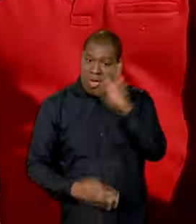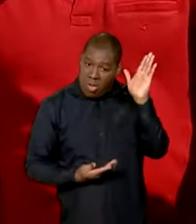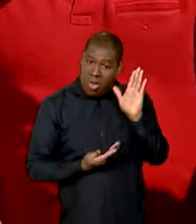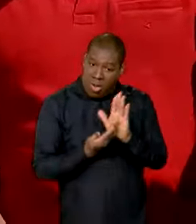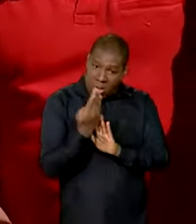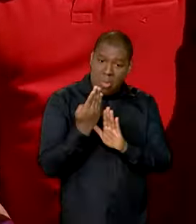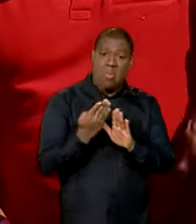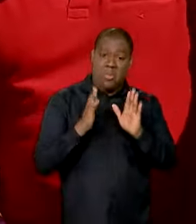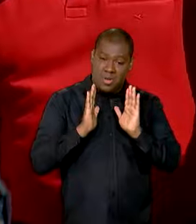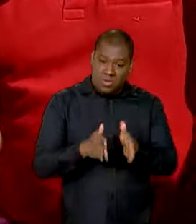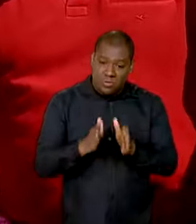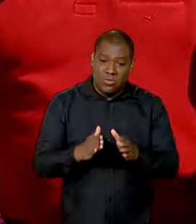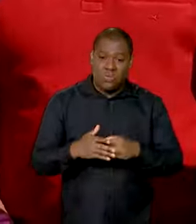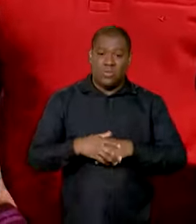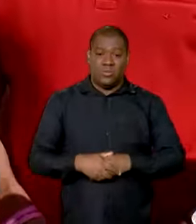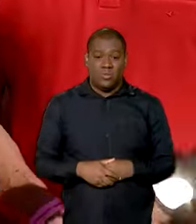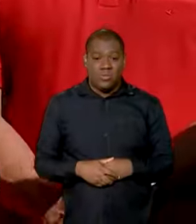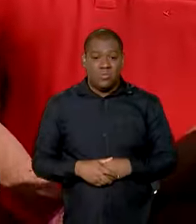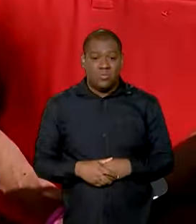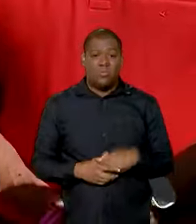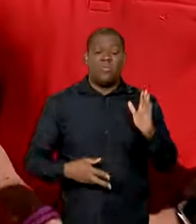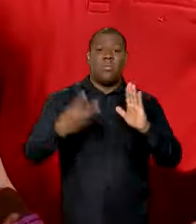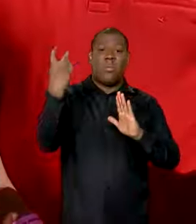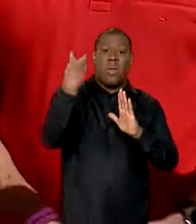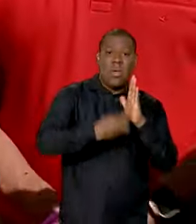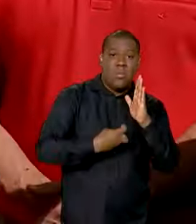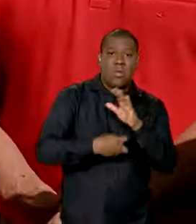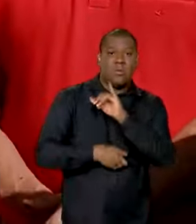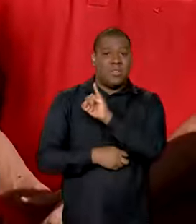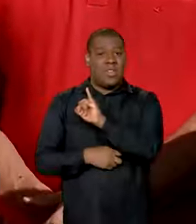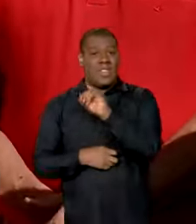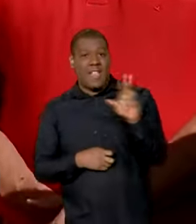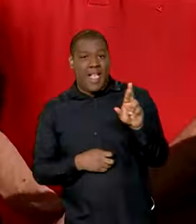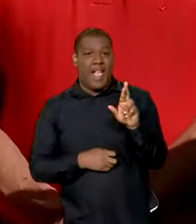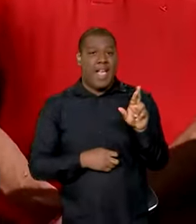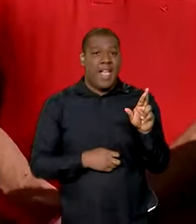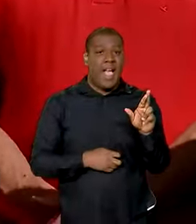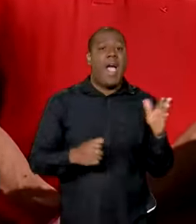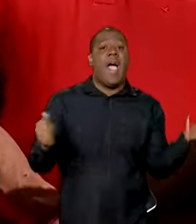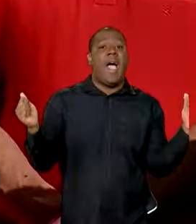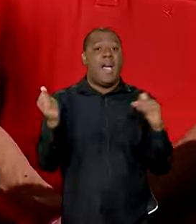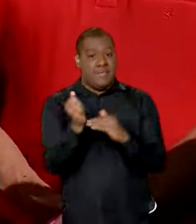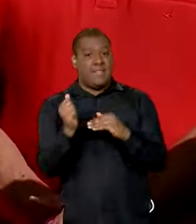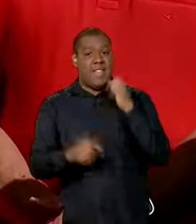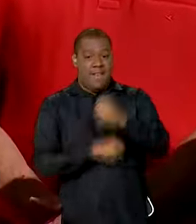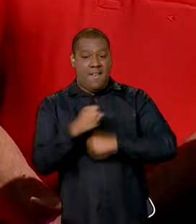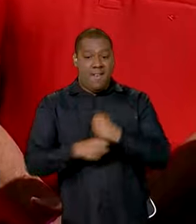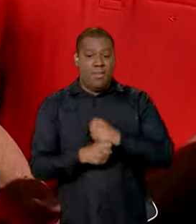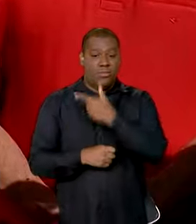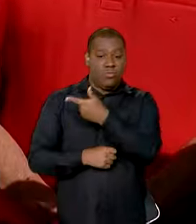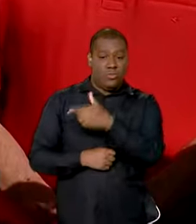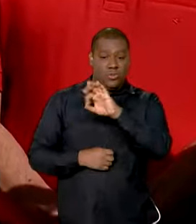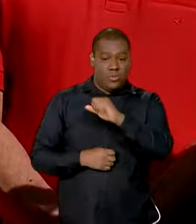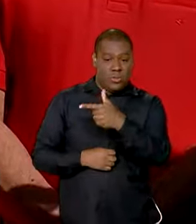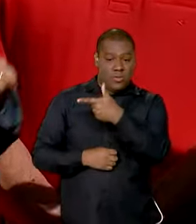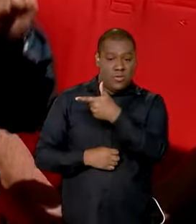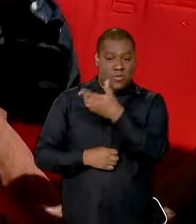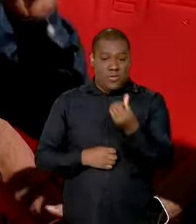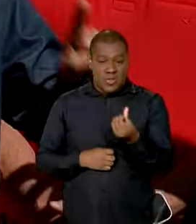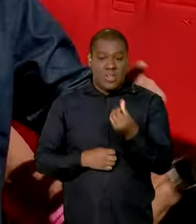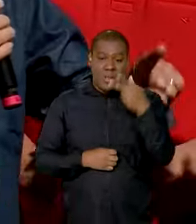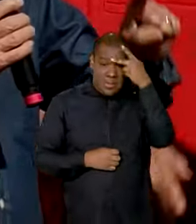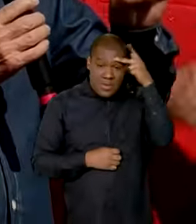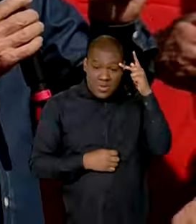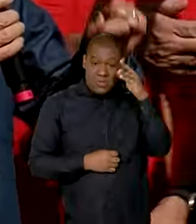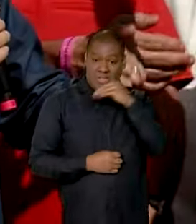crescer, o imposto de renda, eu prometi para vocês que até o final do meu mandato, até 5 mil reais